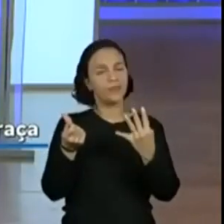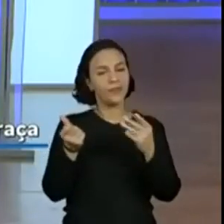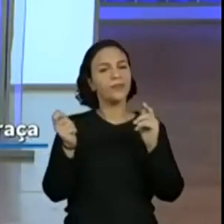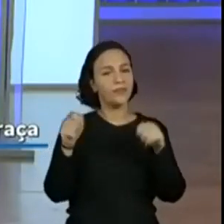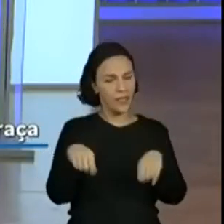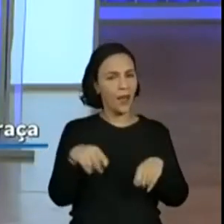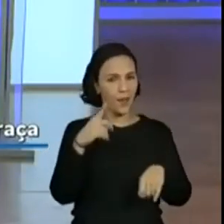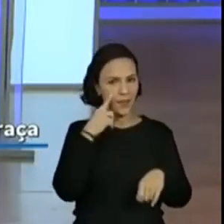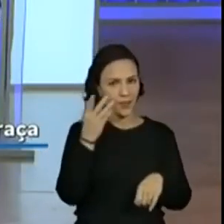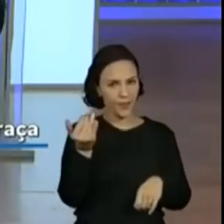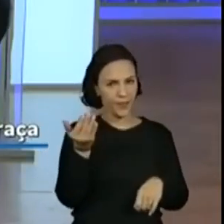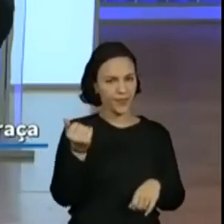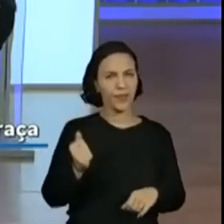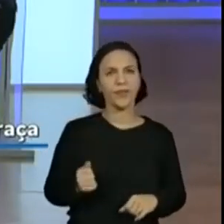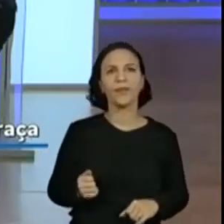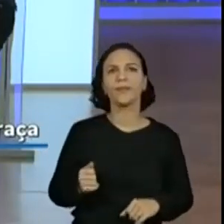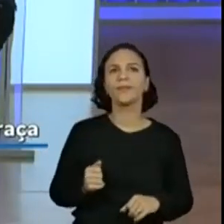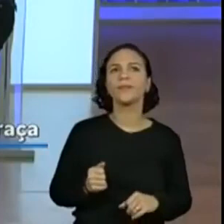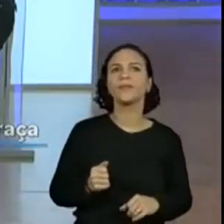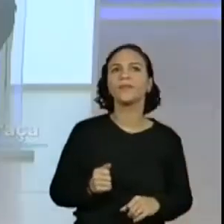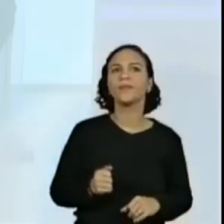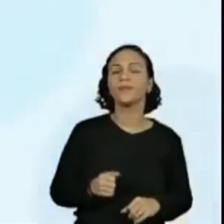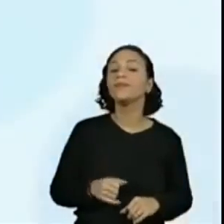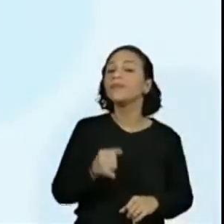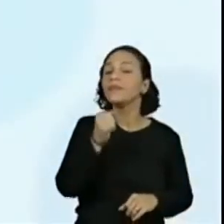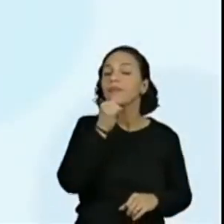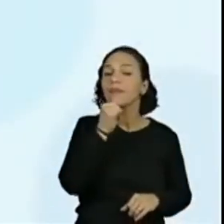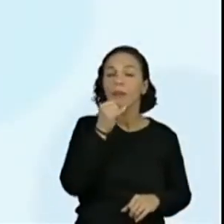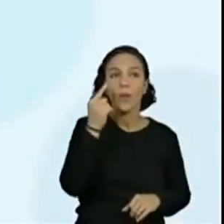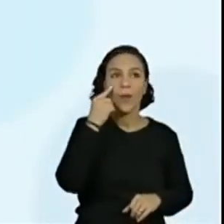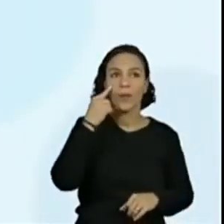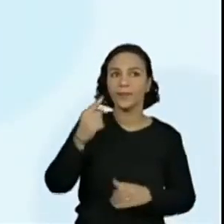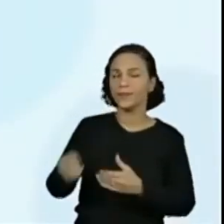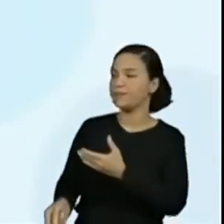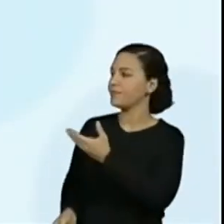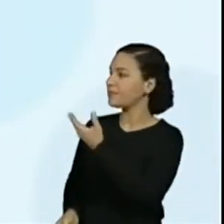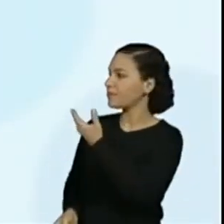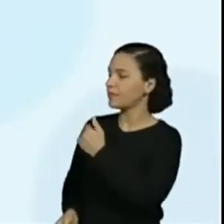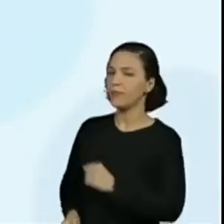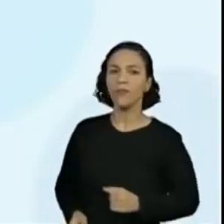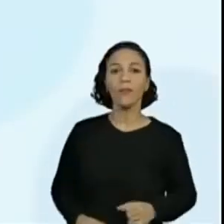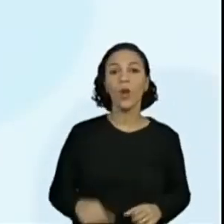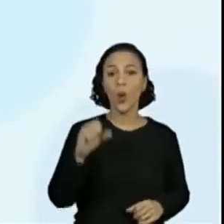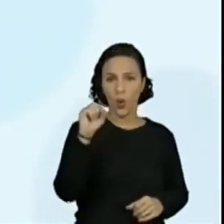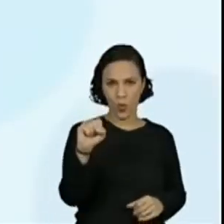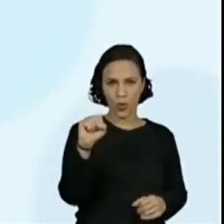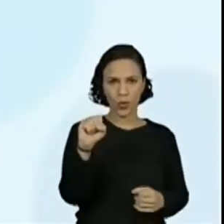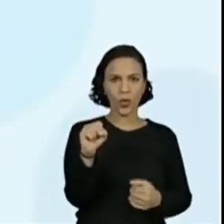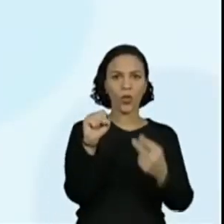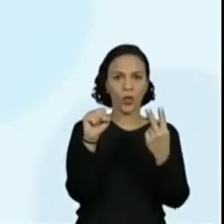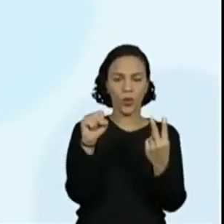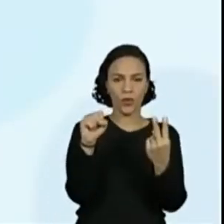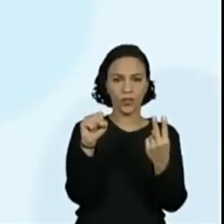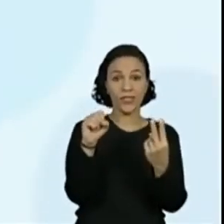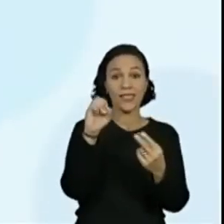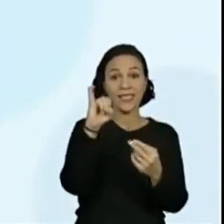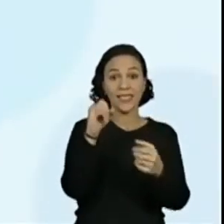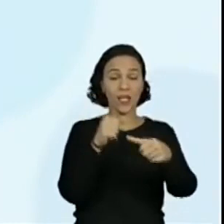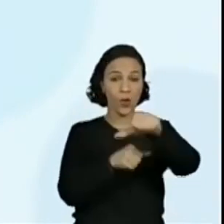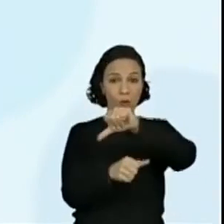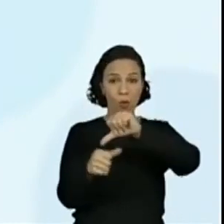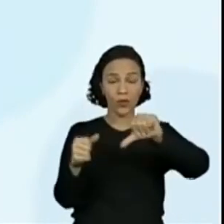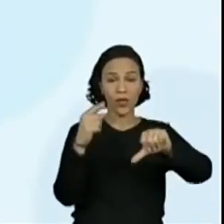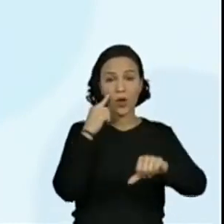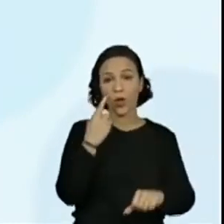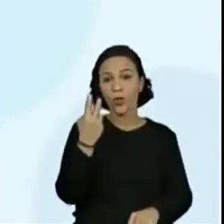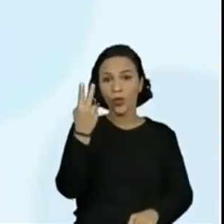pensar aqui, criançadinha aí do primeiro ano, olhando para cá, ó, se o 8 tivesse, né, na outra posição aqui,